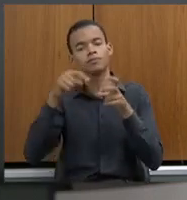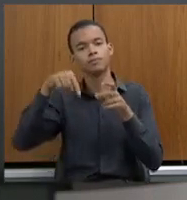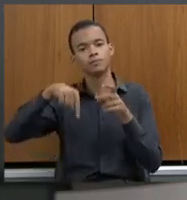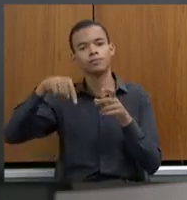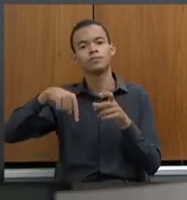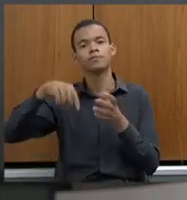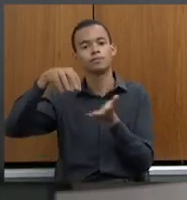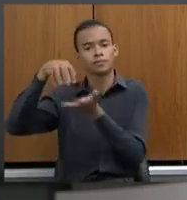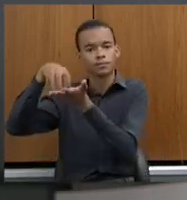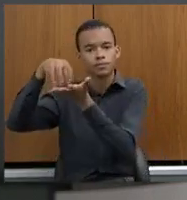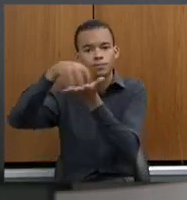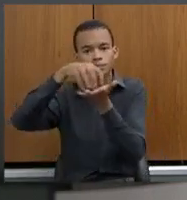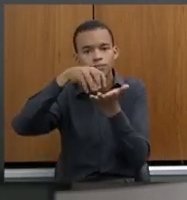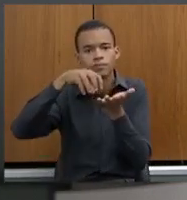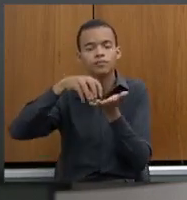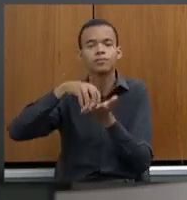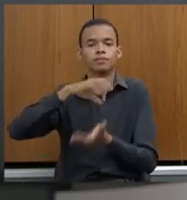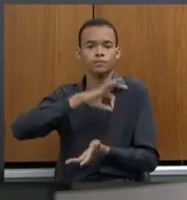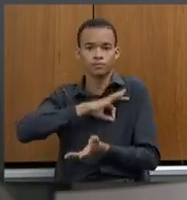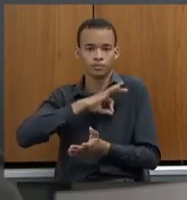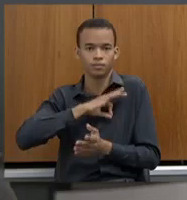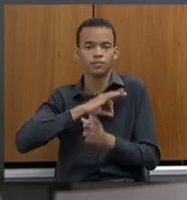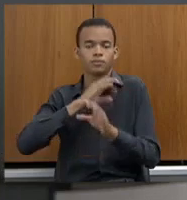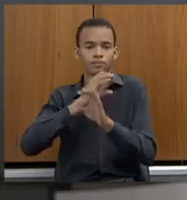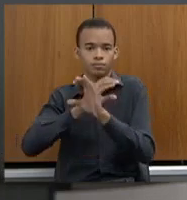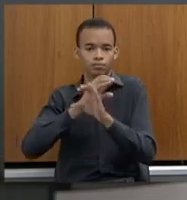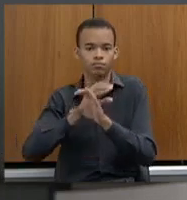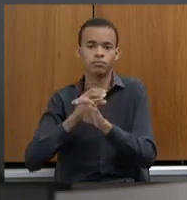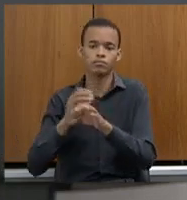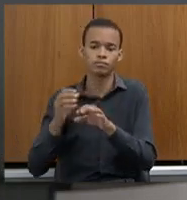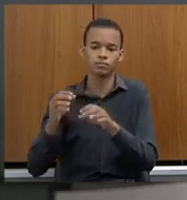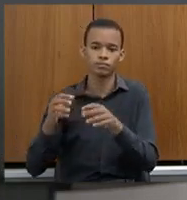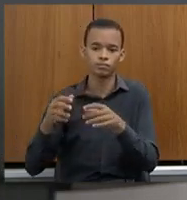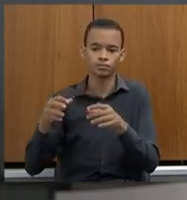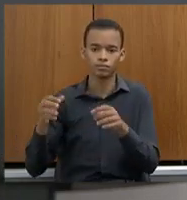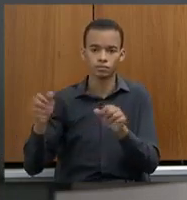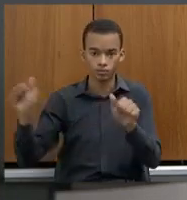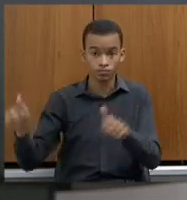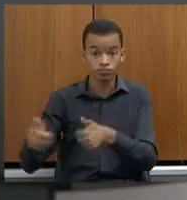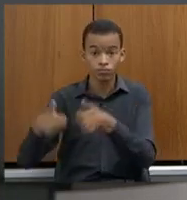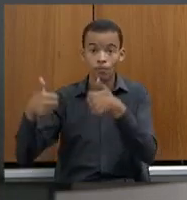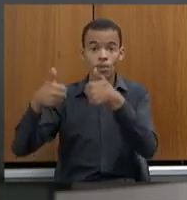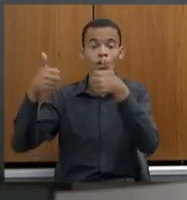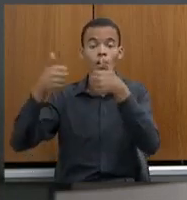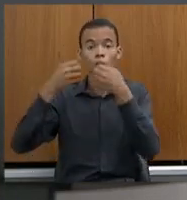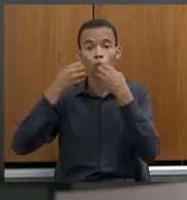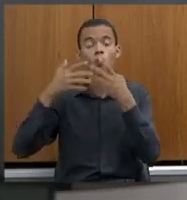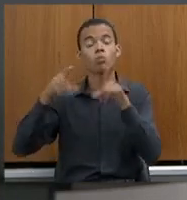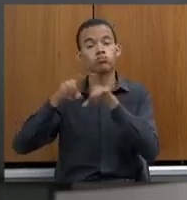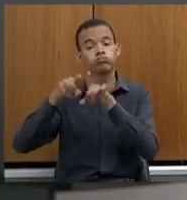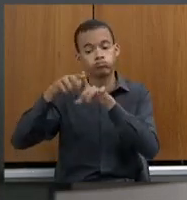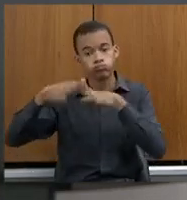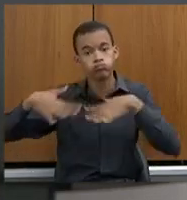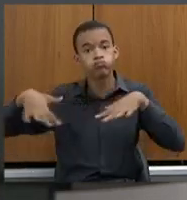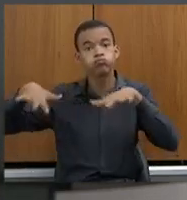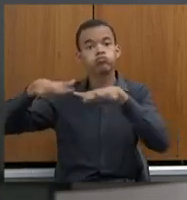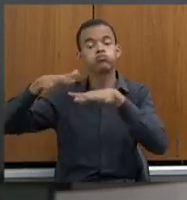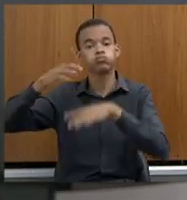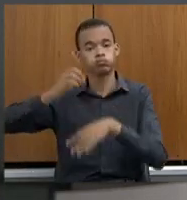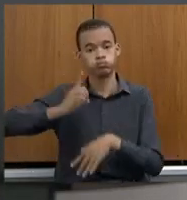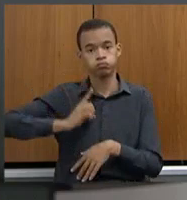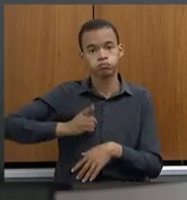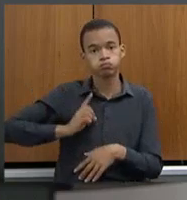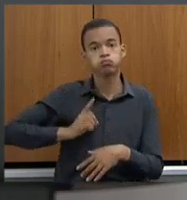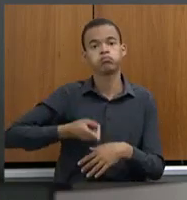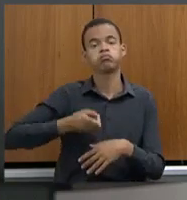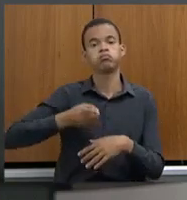isso impacta decisivamente na qualidade do serviço, do ambiente de trabalho, do delegado, do